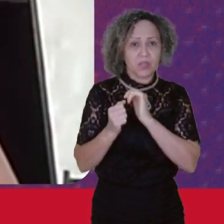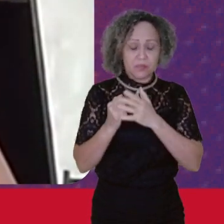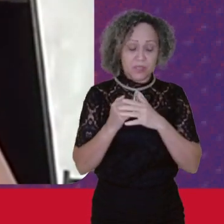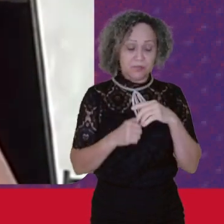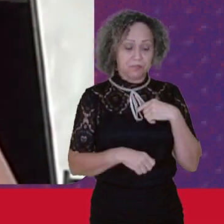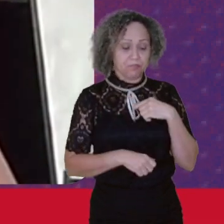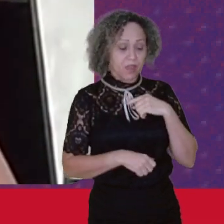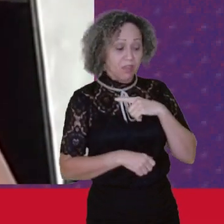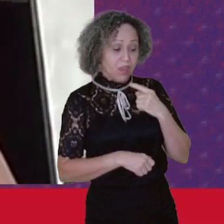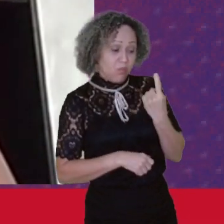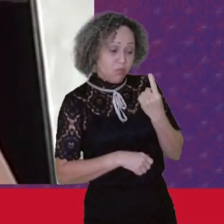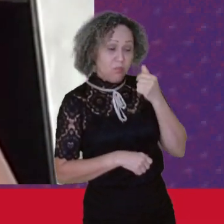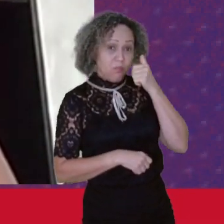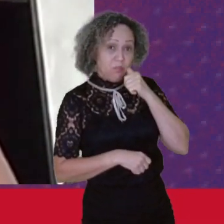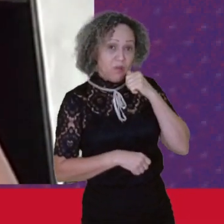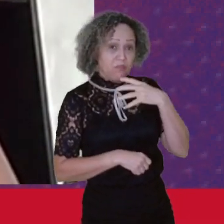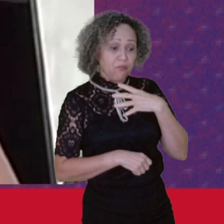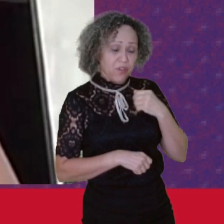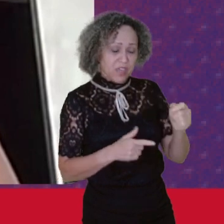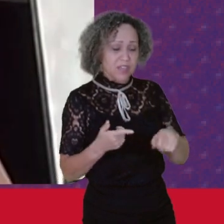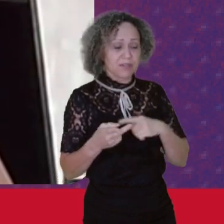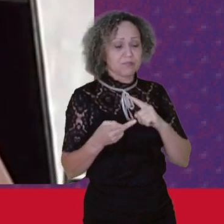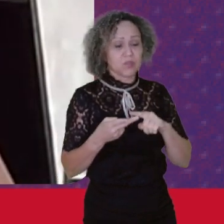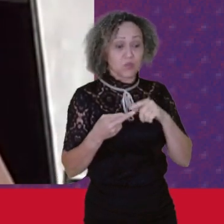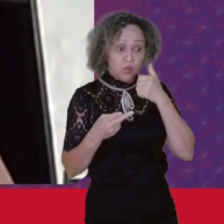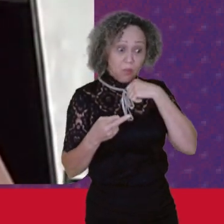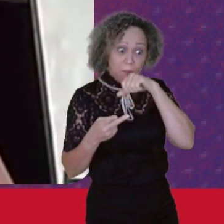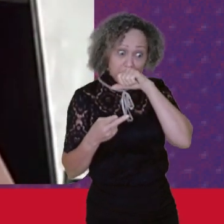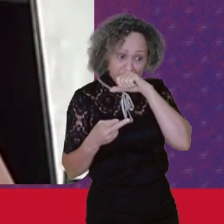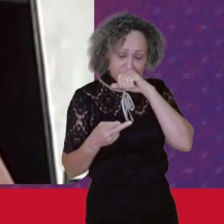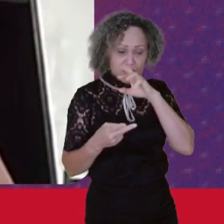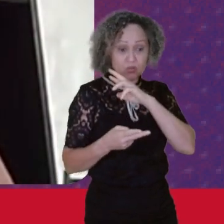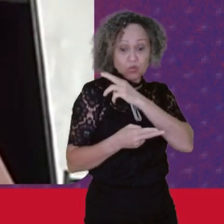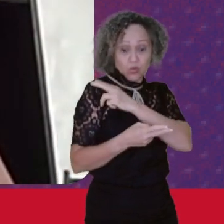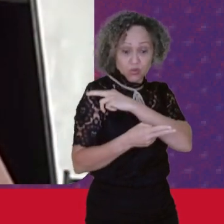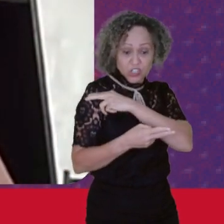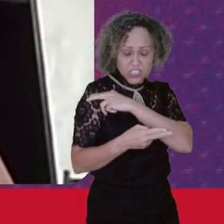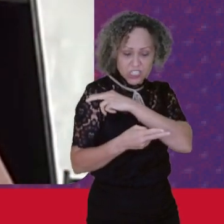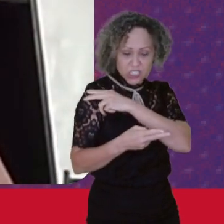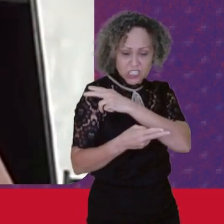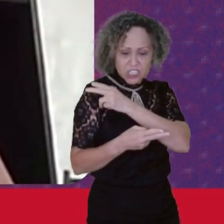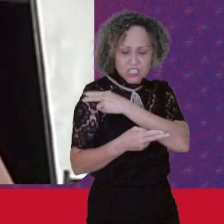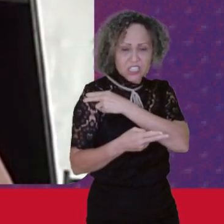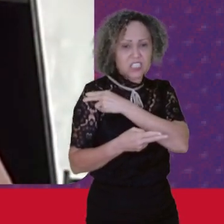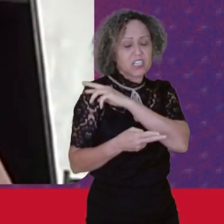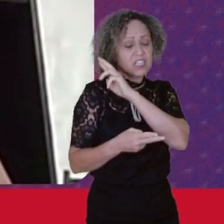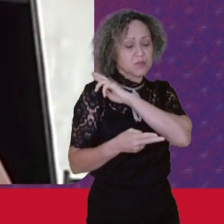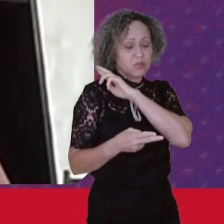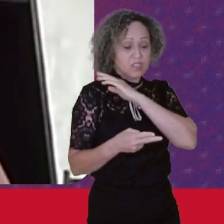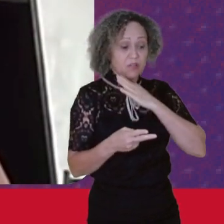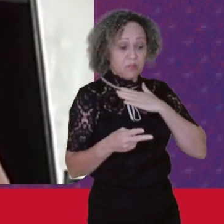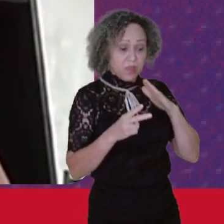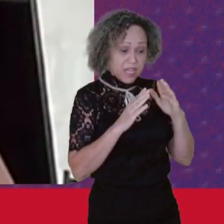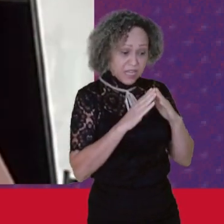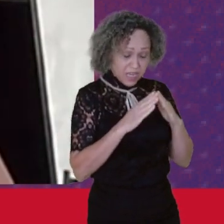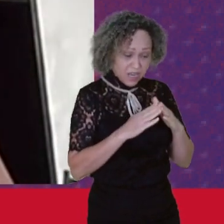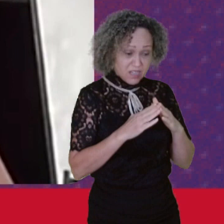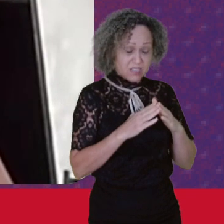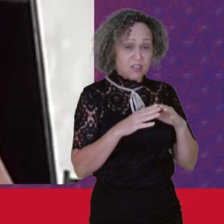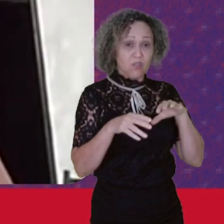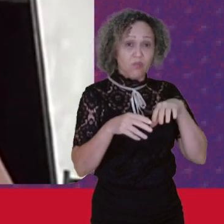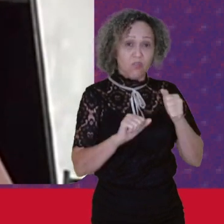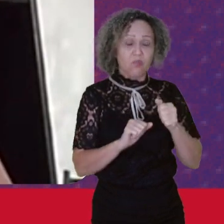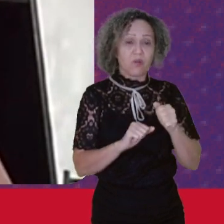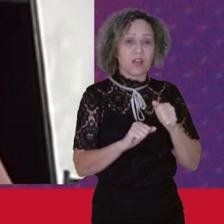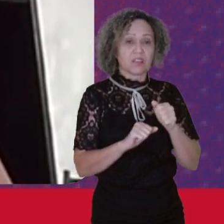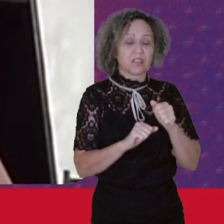Dona de casa Sou formada em gestão Tecnóloga em gestão De recursos humanos E